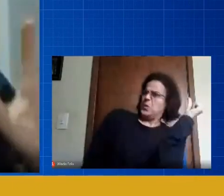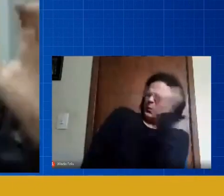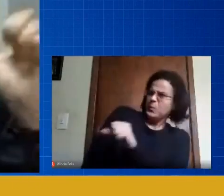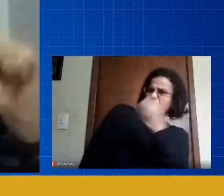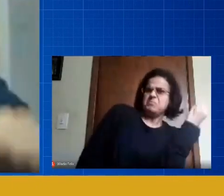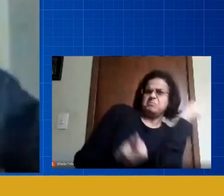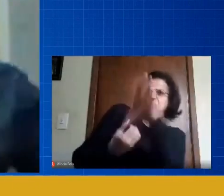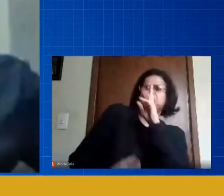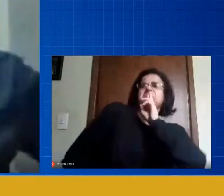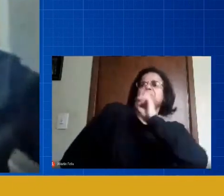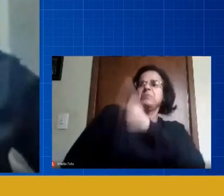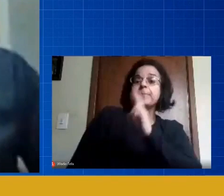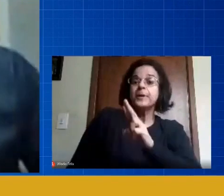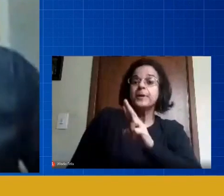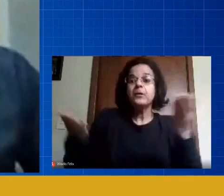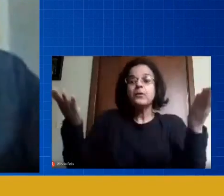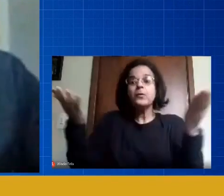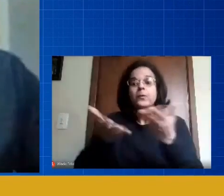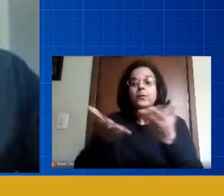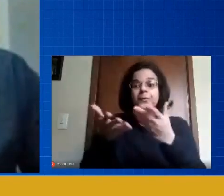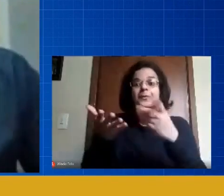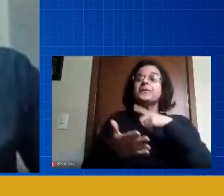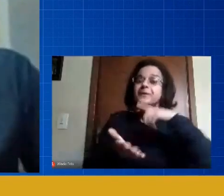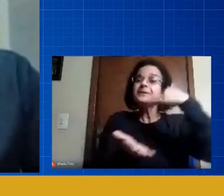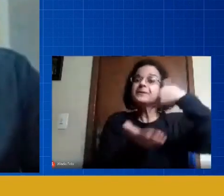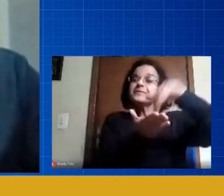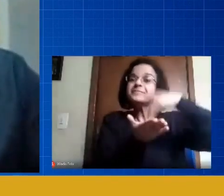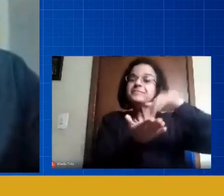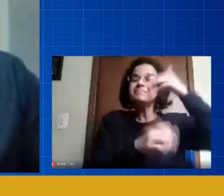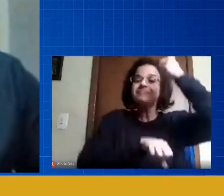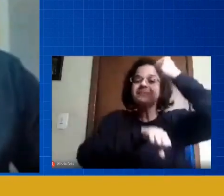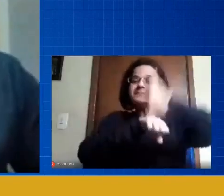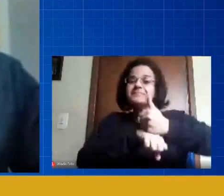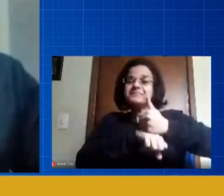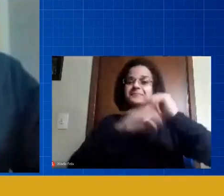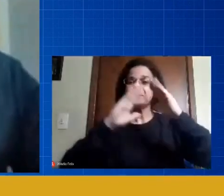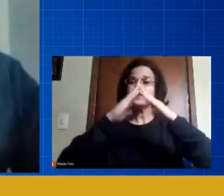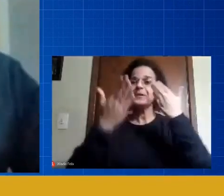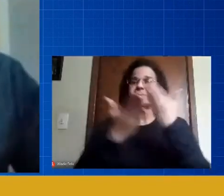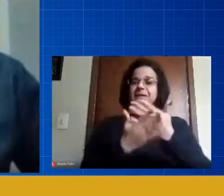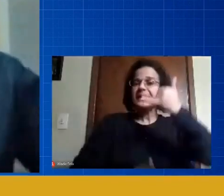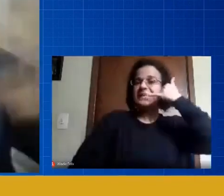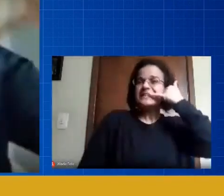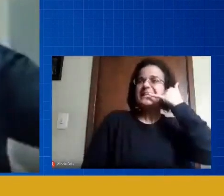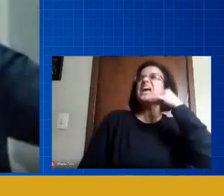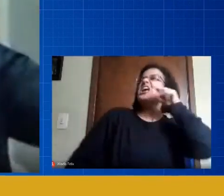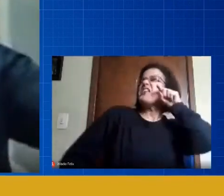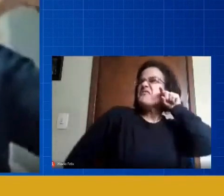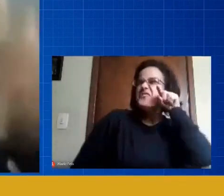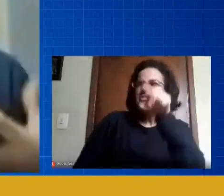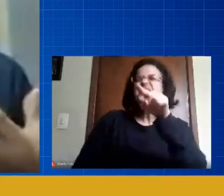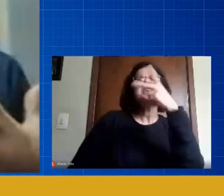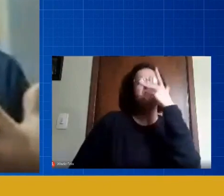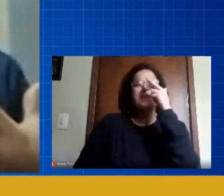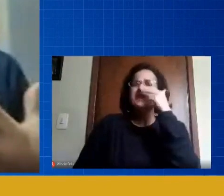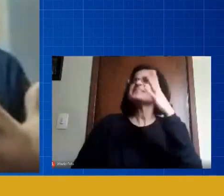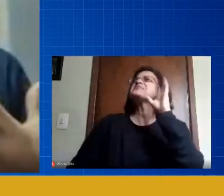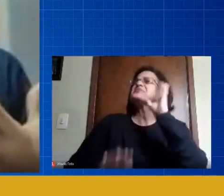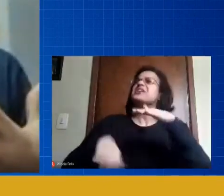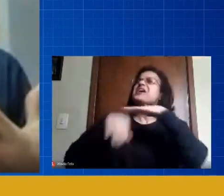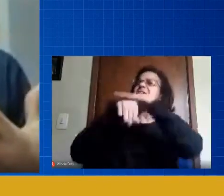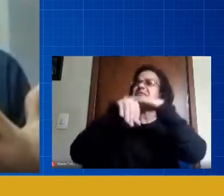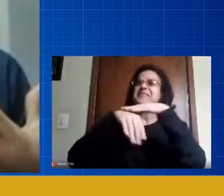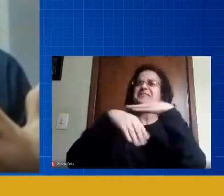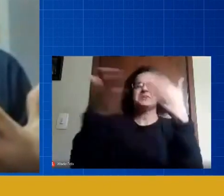hoje tem um monte de secretário diretor de escola ligando para mim e falando assim seu desgraçado parece que eu estou ouvindo você falar aqui